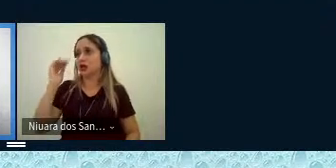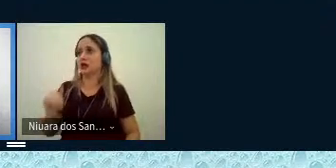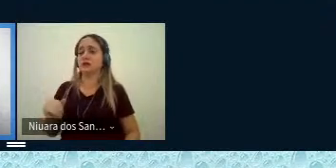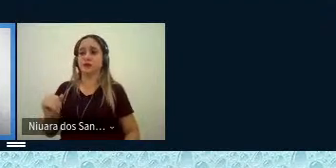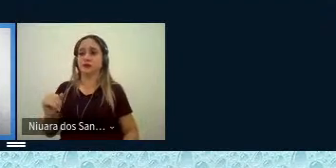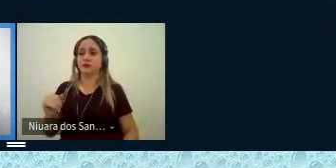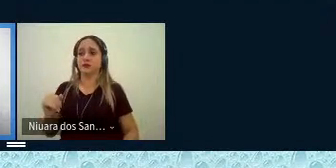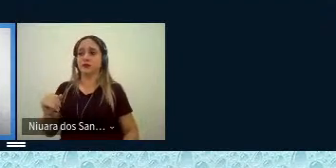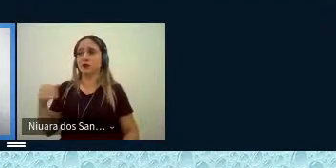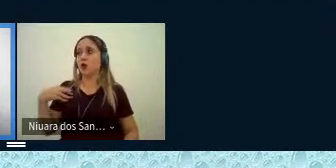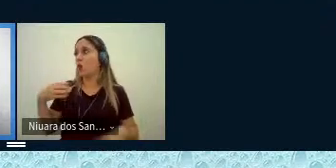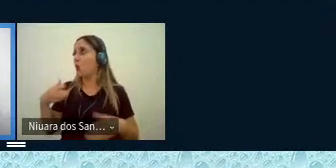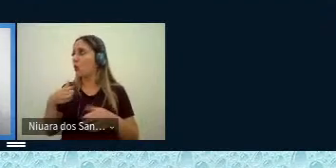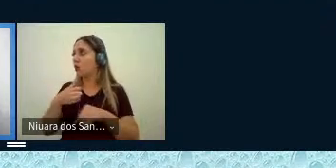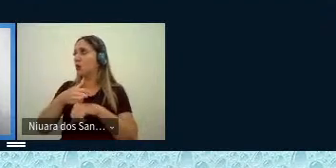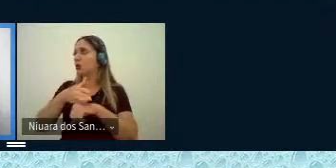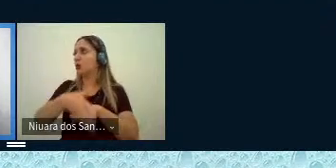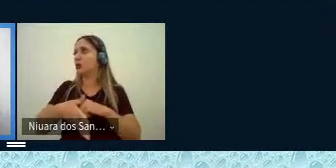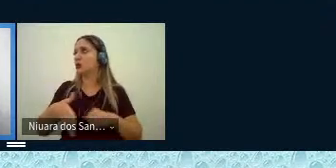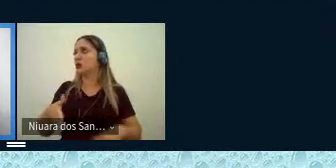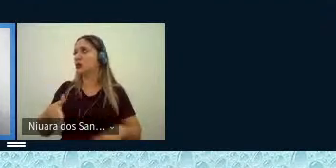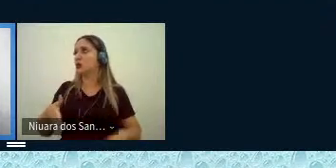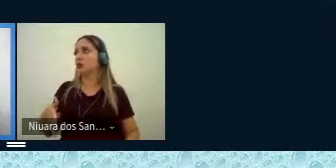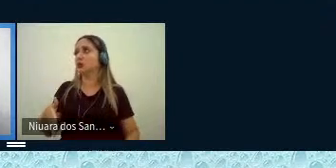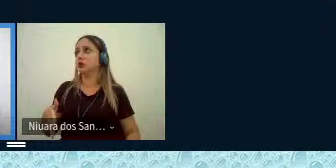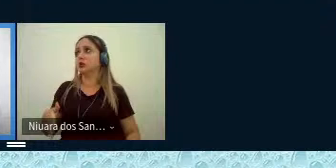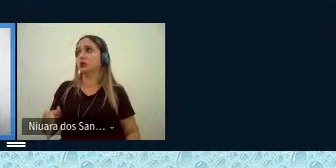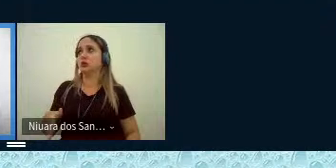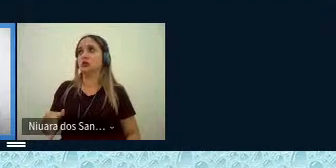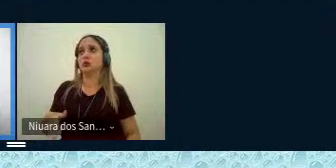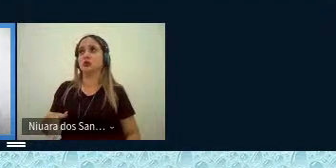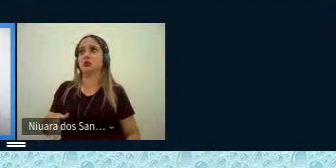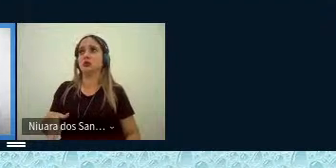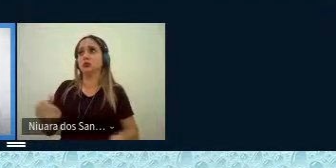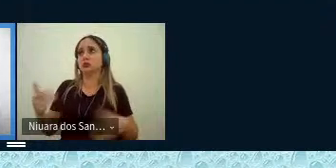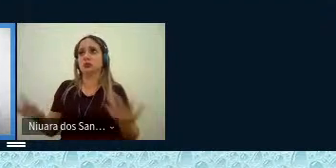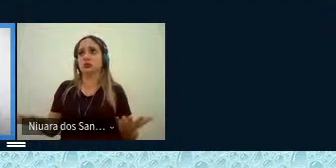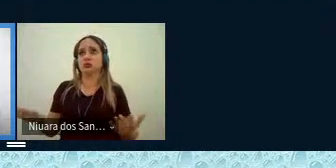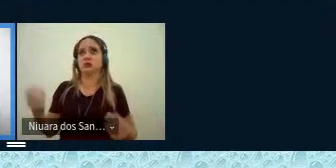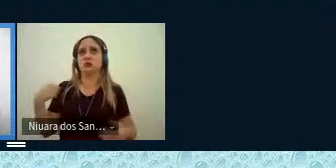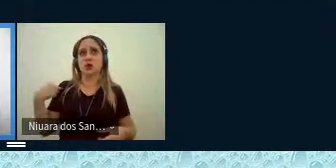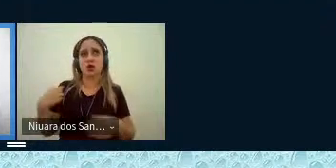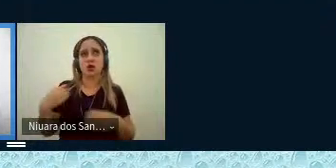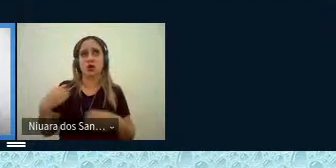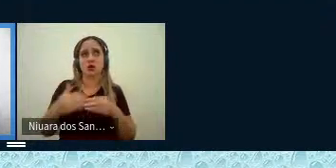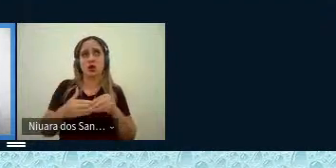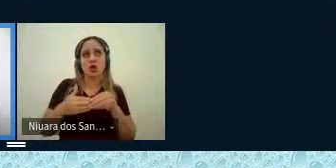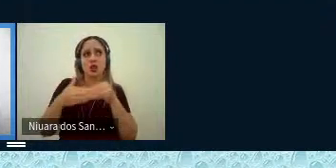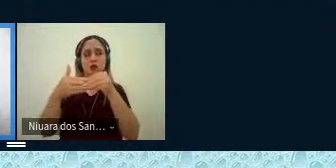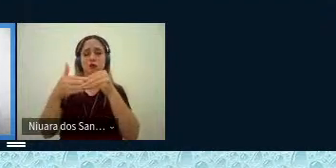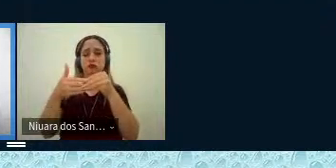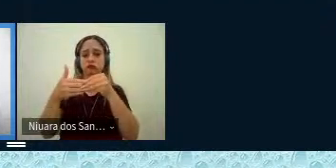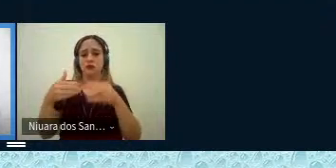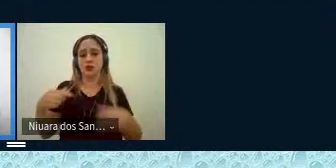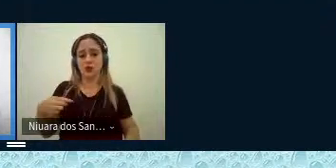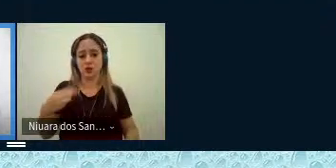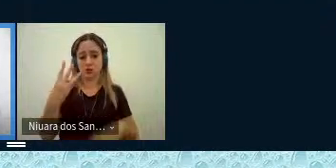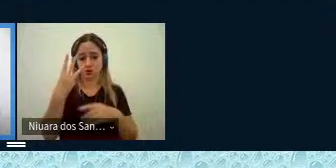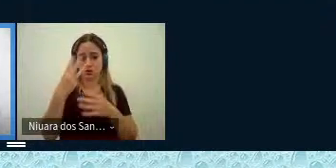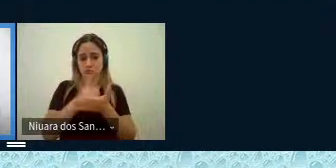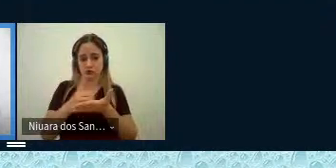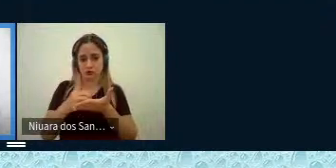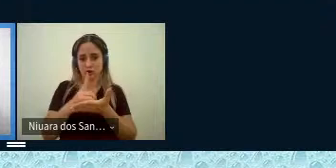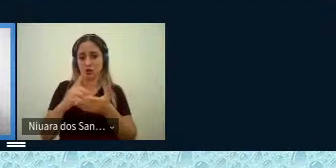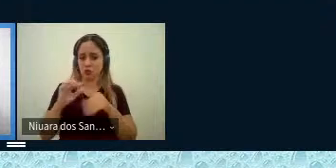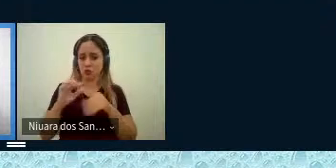ou entrasse nesse imaginário amazônico. E aí eu fiz esse levantamento com três dicionários, eu fiz com